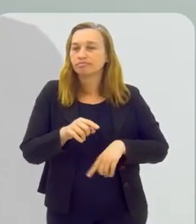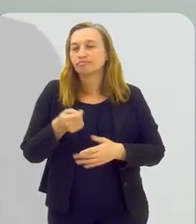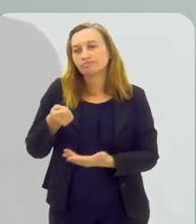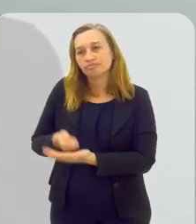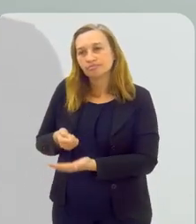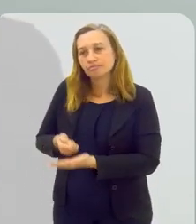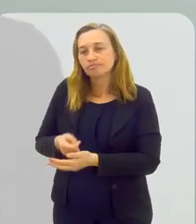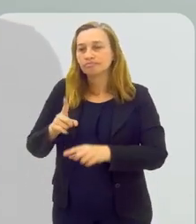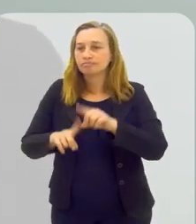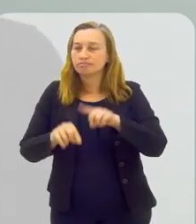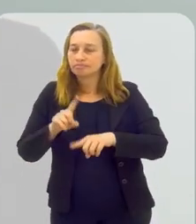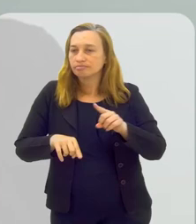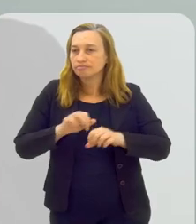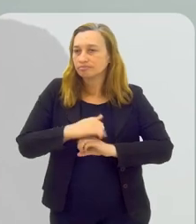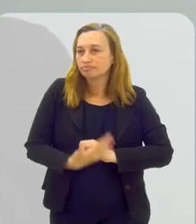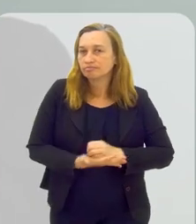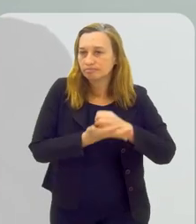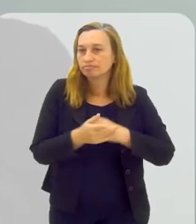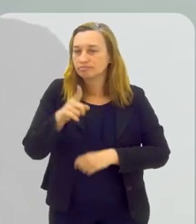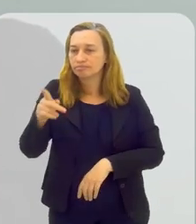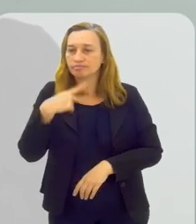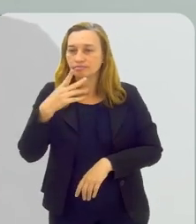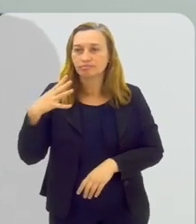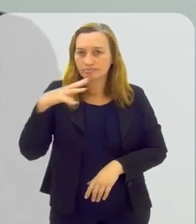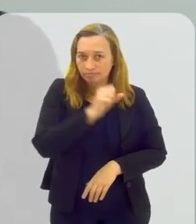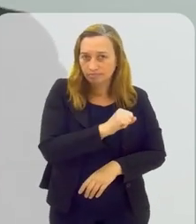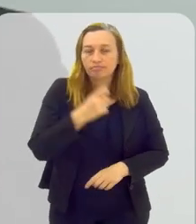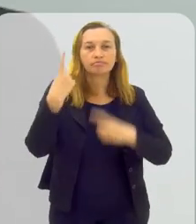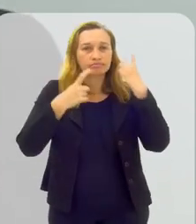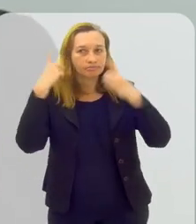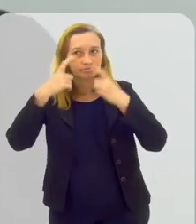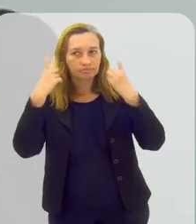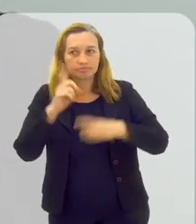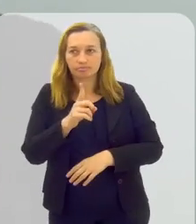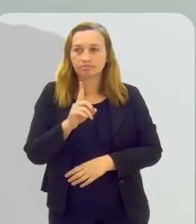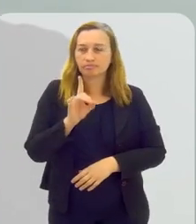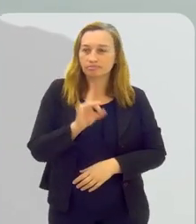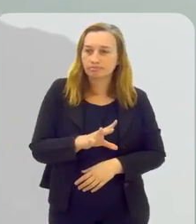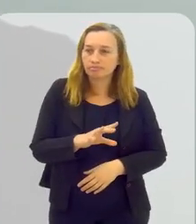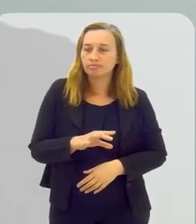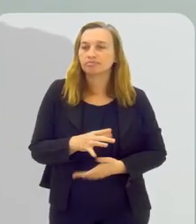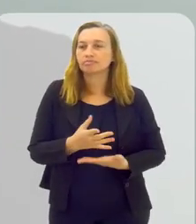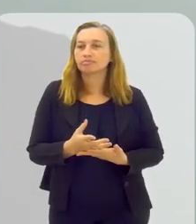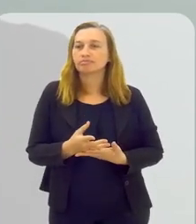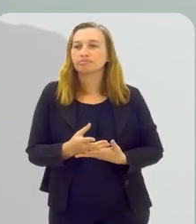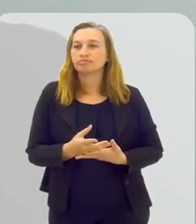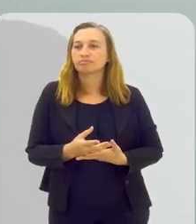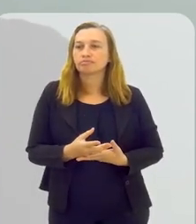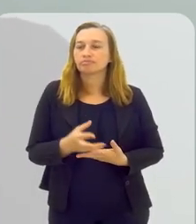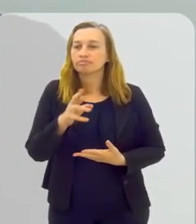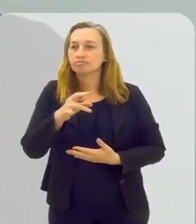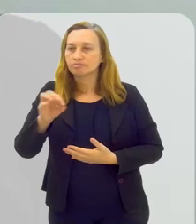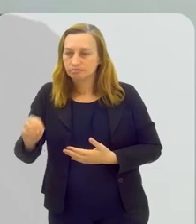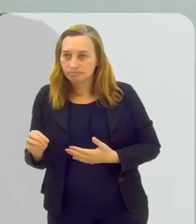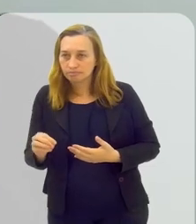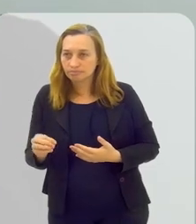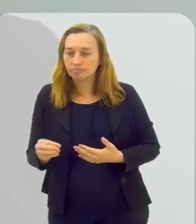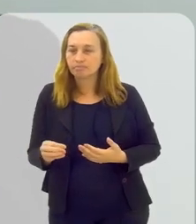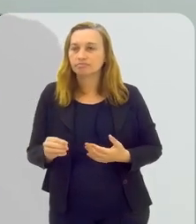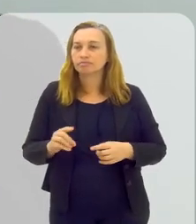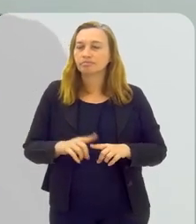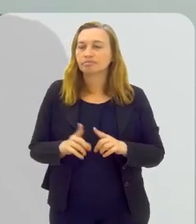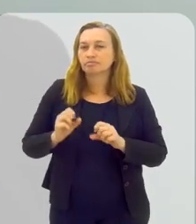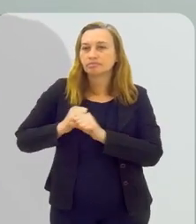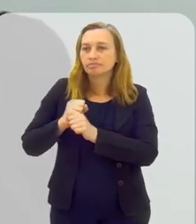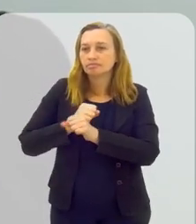exigência por produtos sustentáveis. Você citou rapidamente a preocupação em não ser um greenwashing, mas a gente viu que